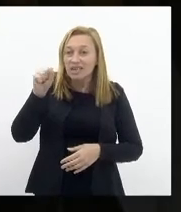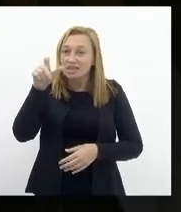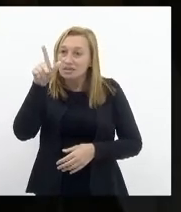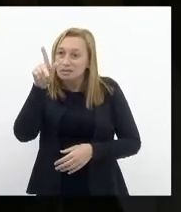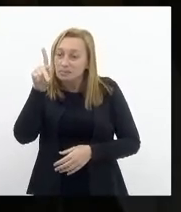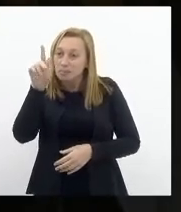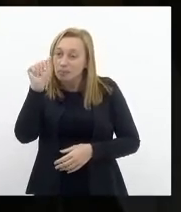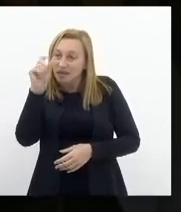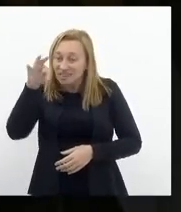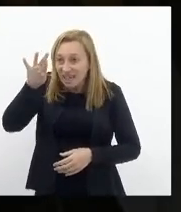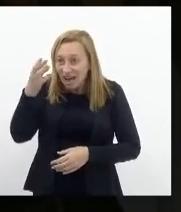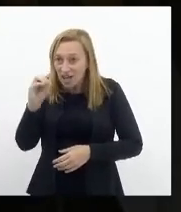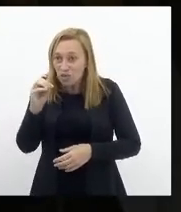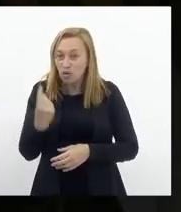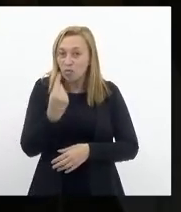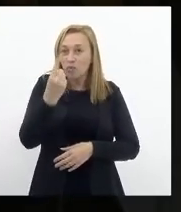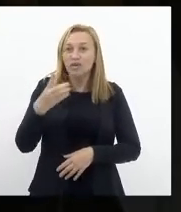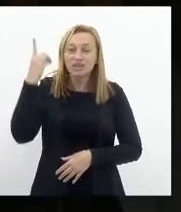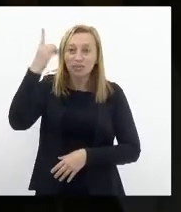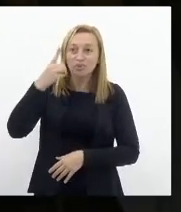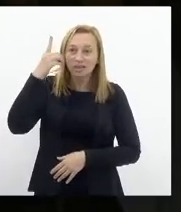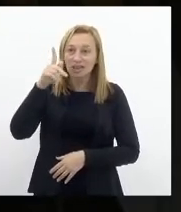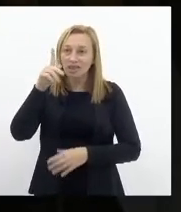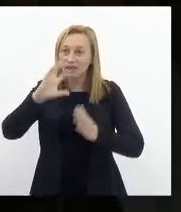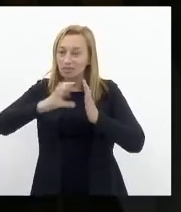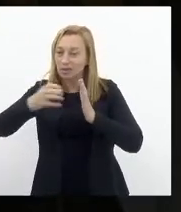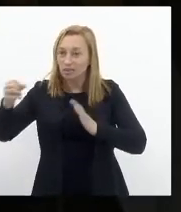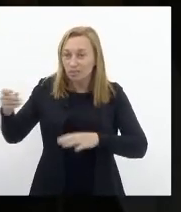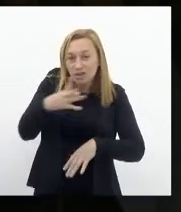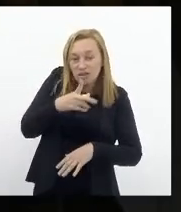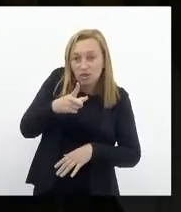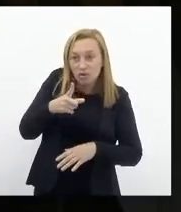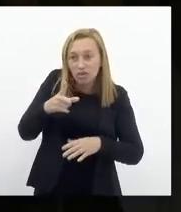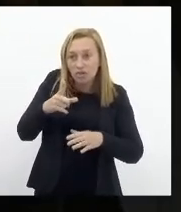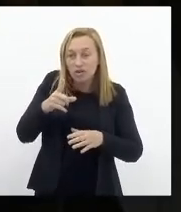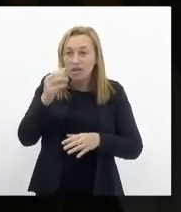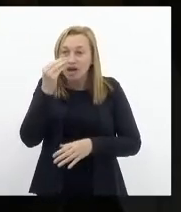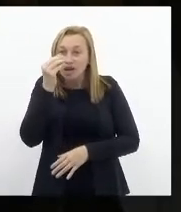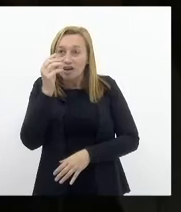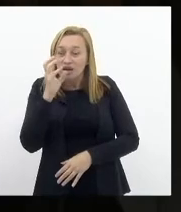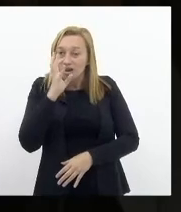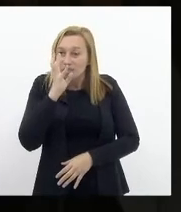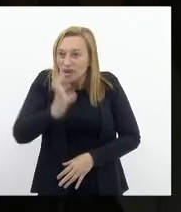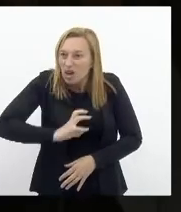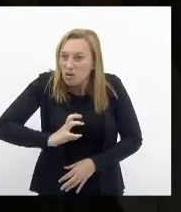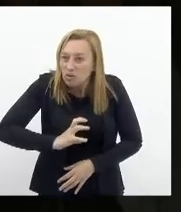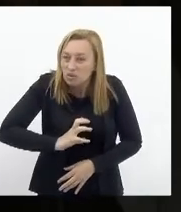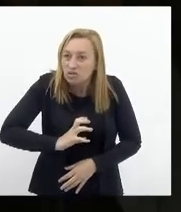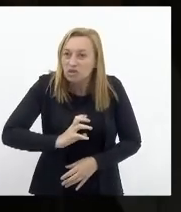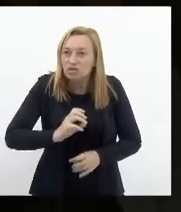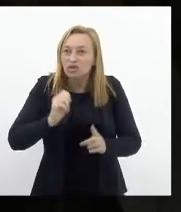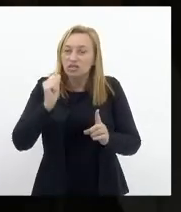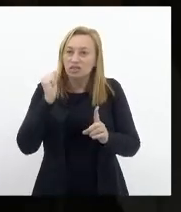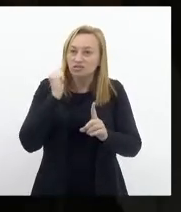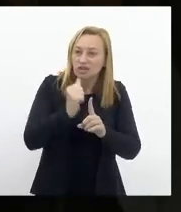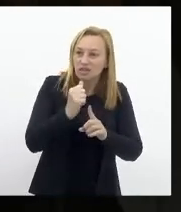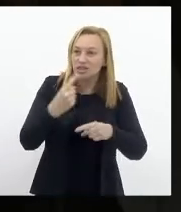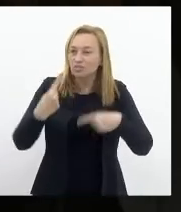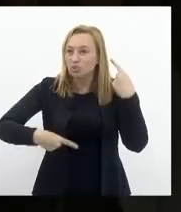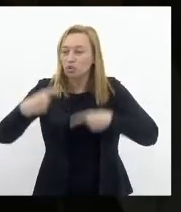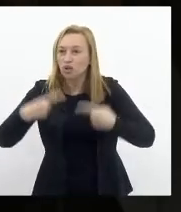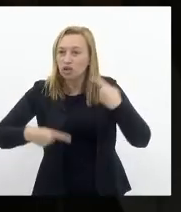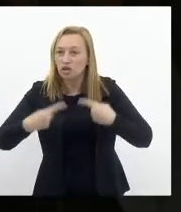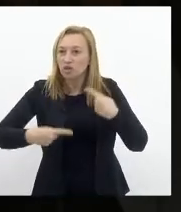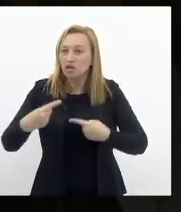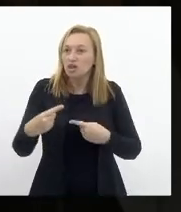uma deputada do PSOL deturpou tudo o que eu falei. Me acusou de defender o feminicídio político, me